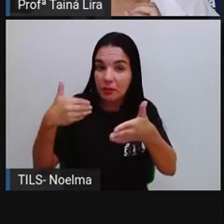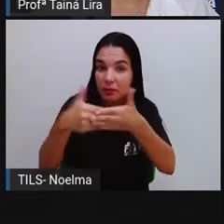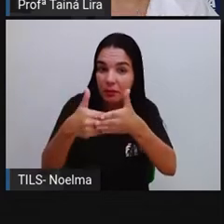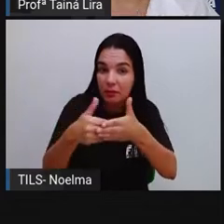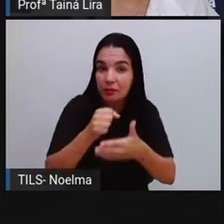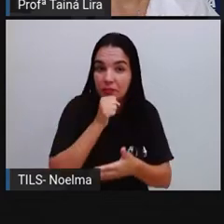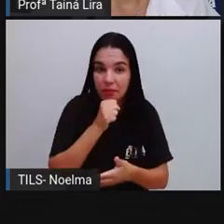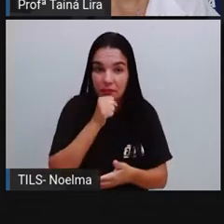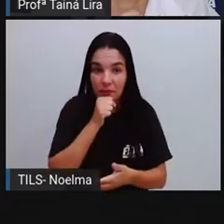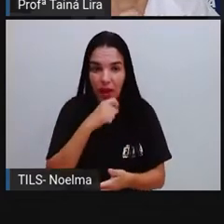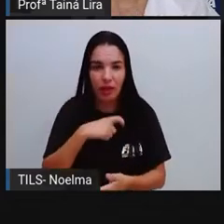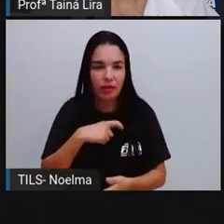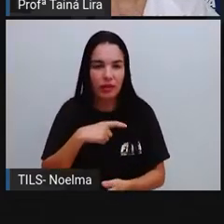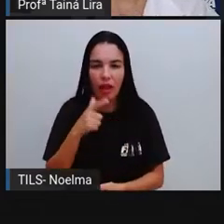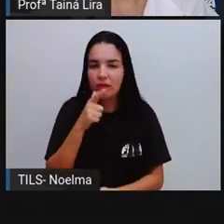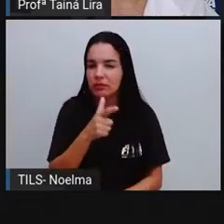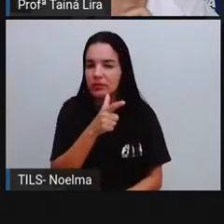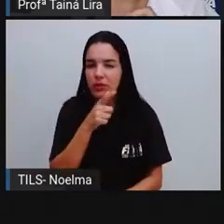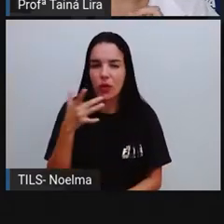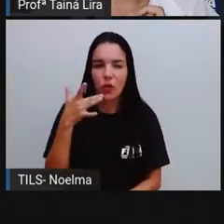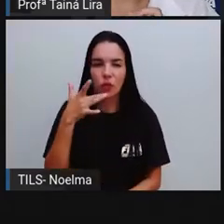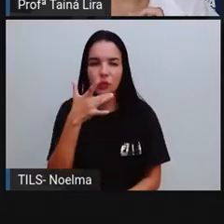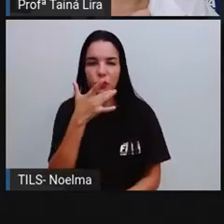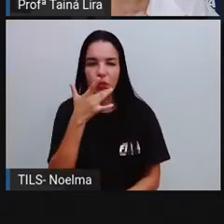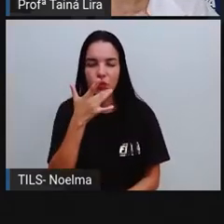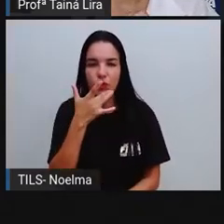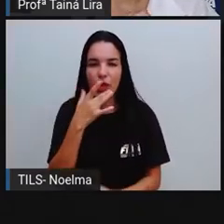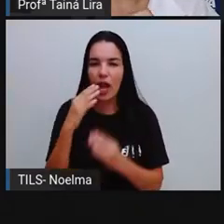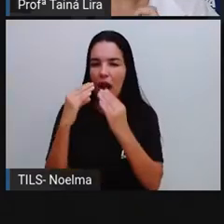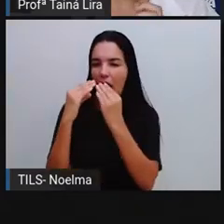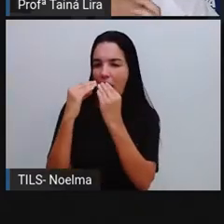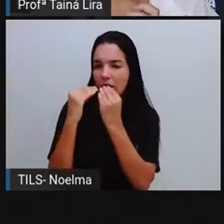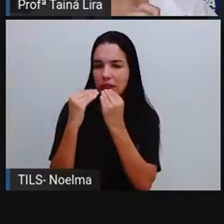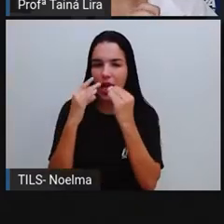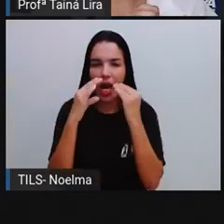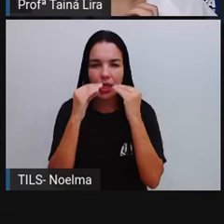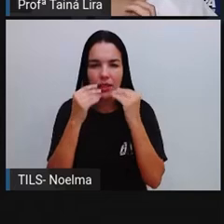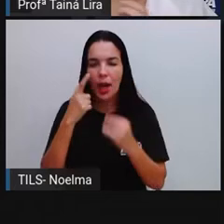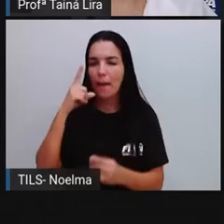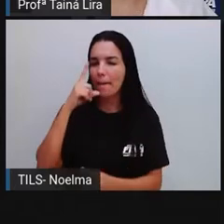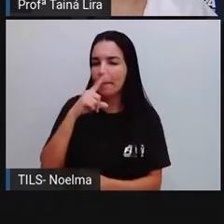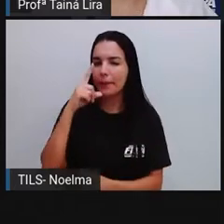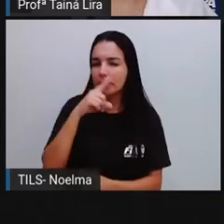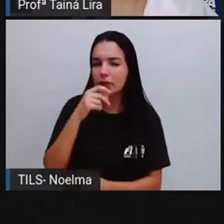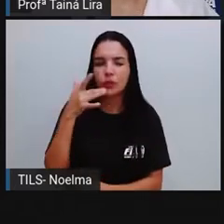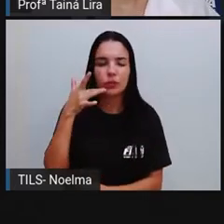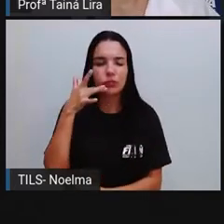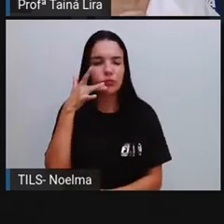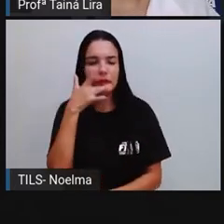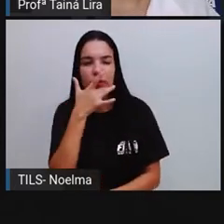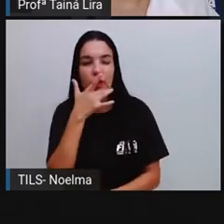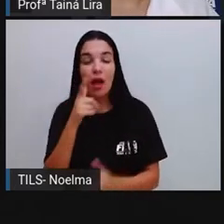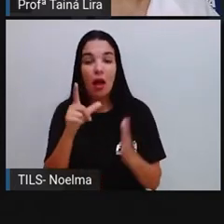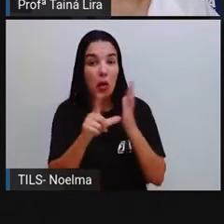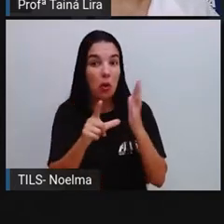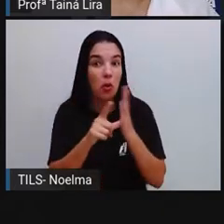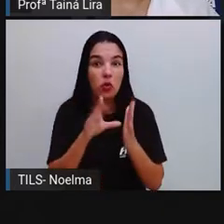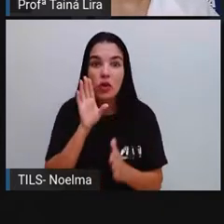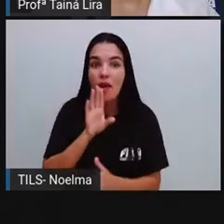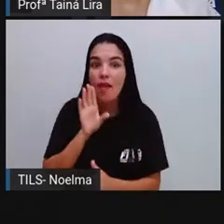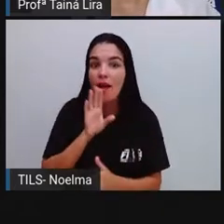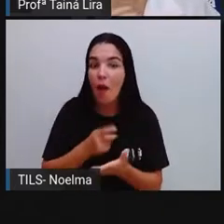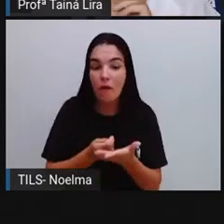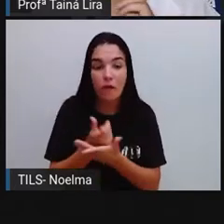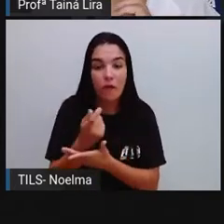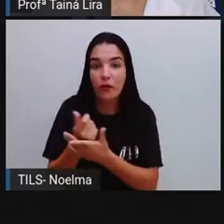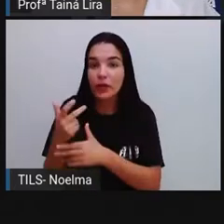natural, Bolacha e pão de ló, Esta loja é bem legal, Vende de tudo,